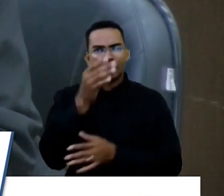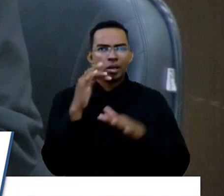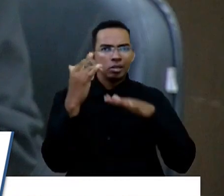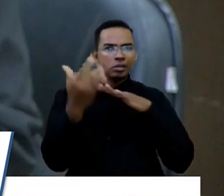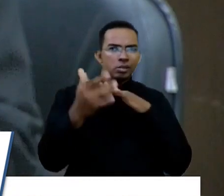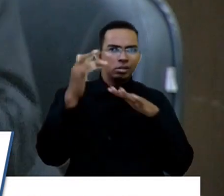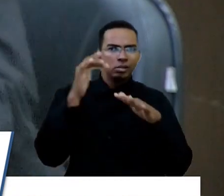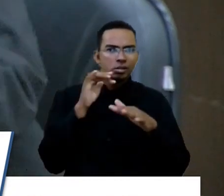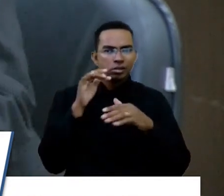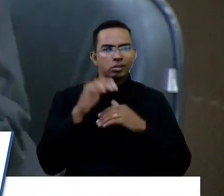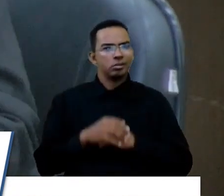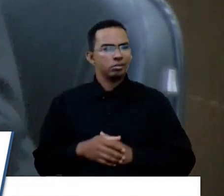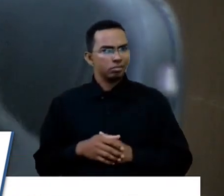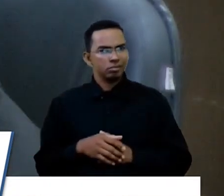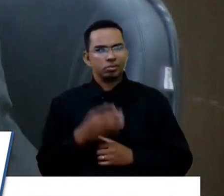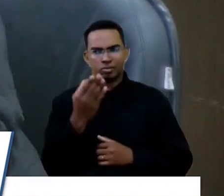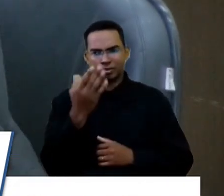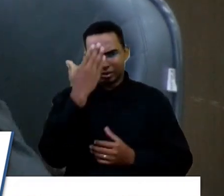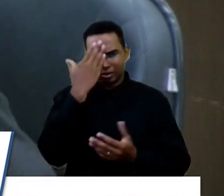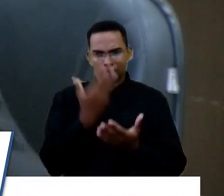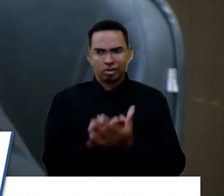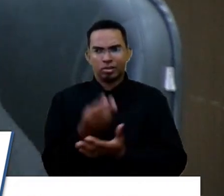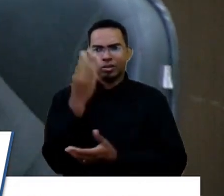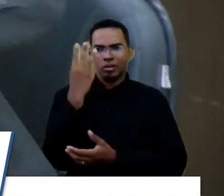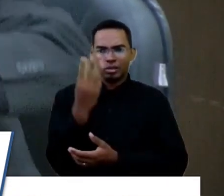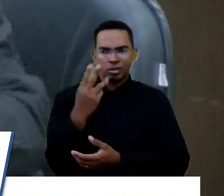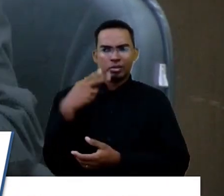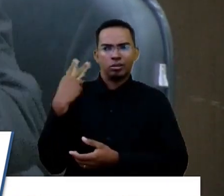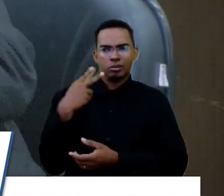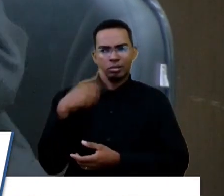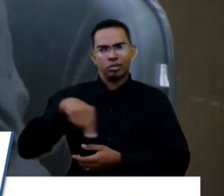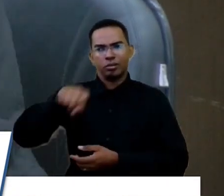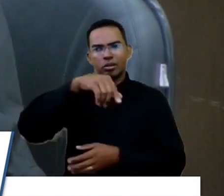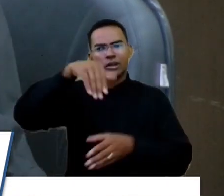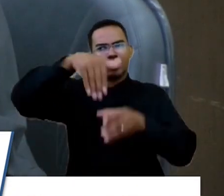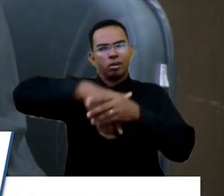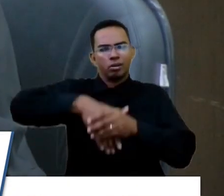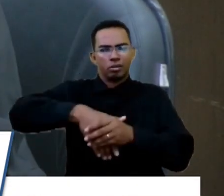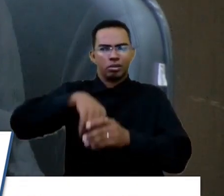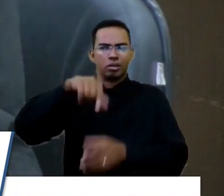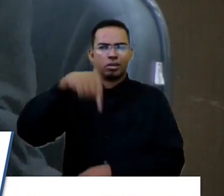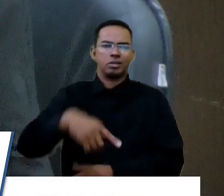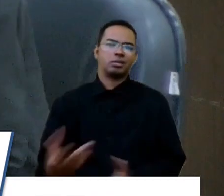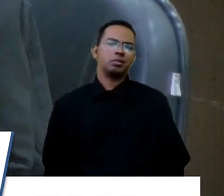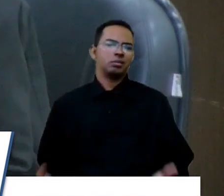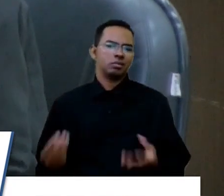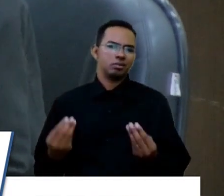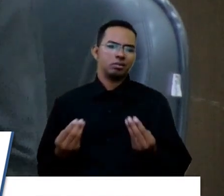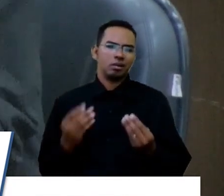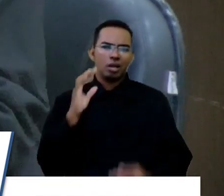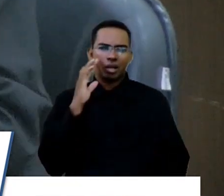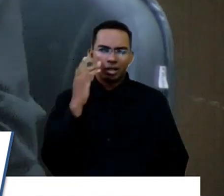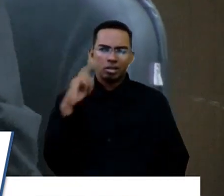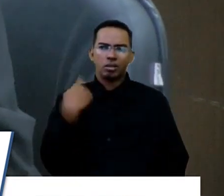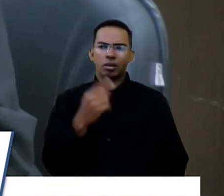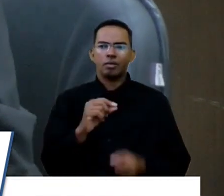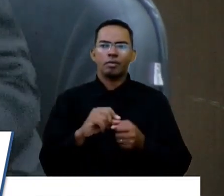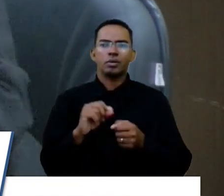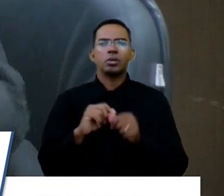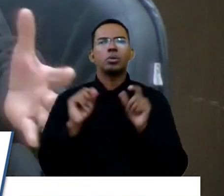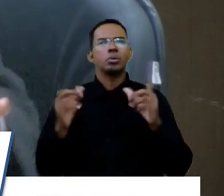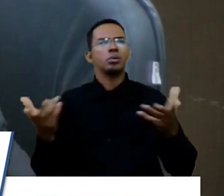e você não acredita em três vereadores que vocês votaram para colocar aqui dentro. Vocês acham que nós estamos fazendo o que aqui?